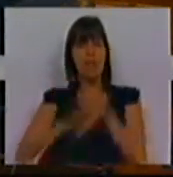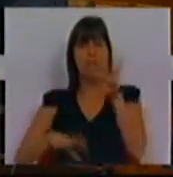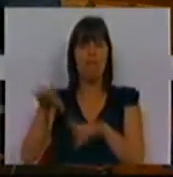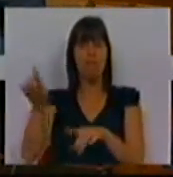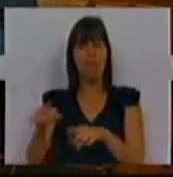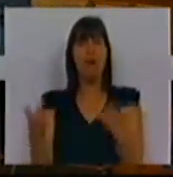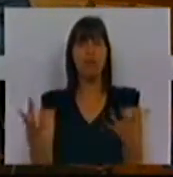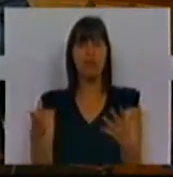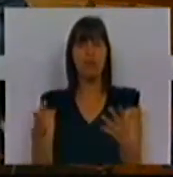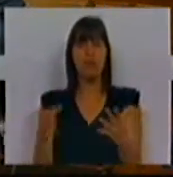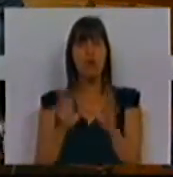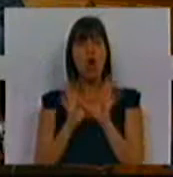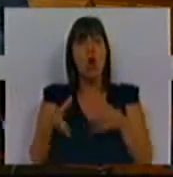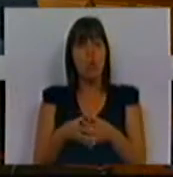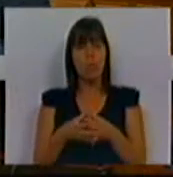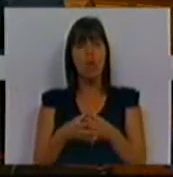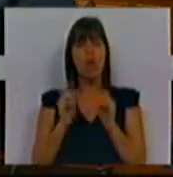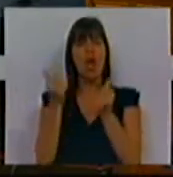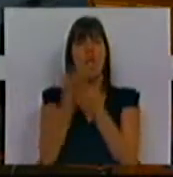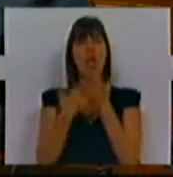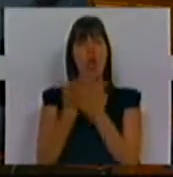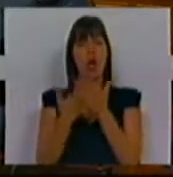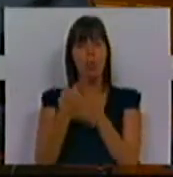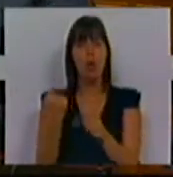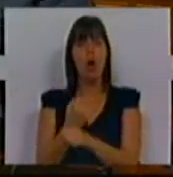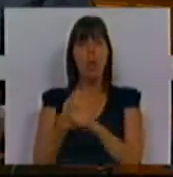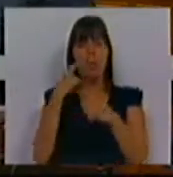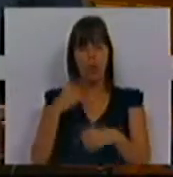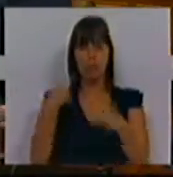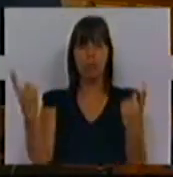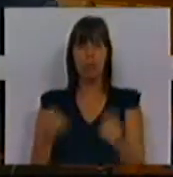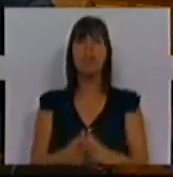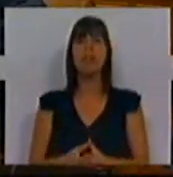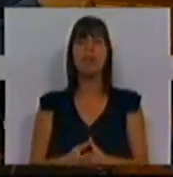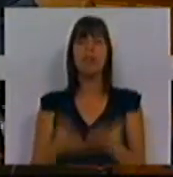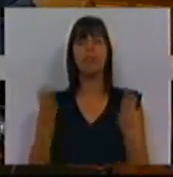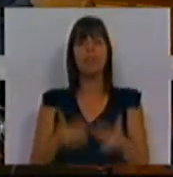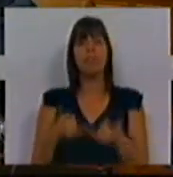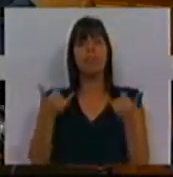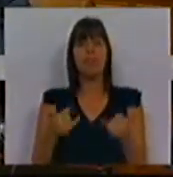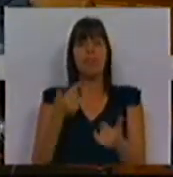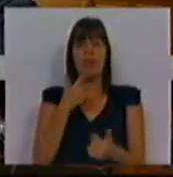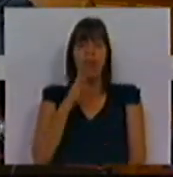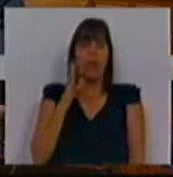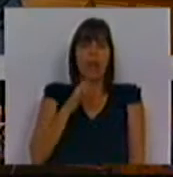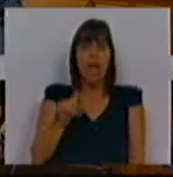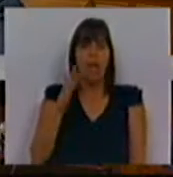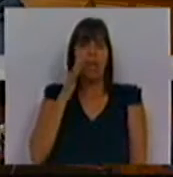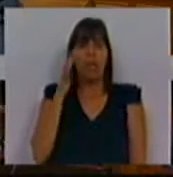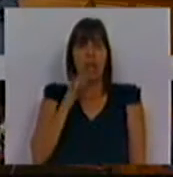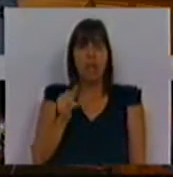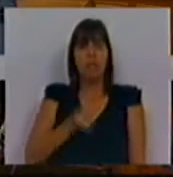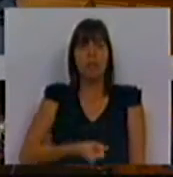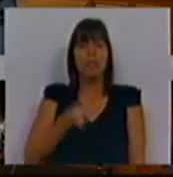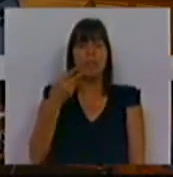feito, nomeadamente na Comissão de Economia e Obras Públicas. Depois de muitas tentativas e de